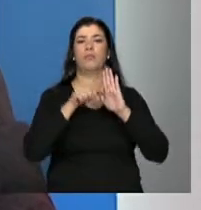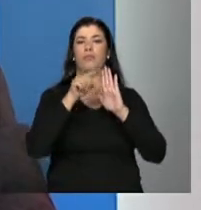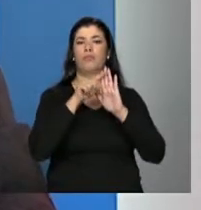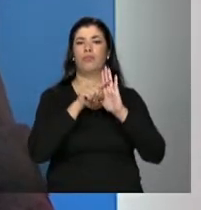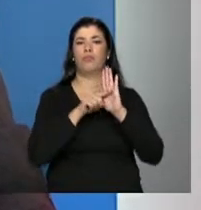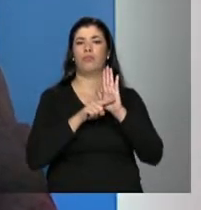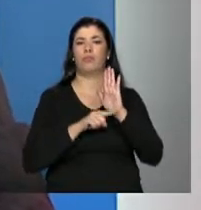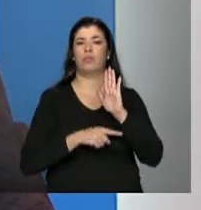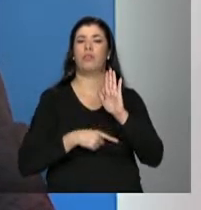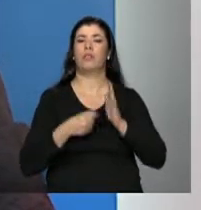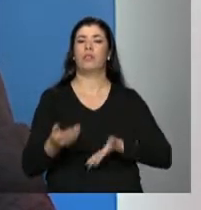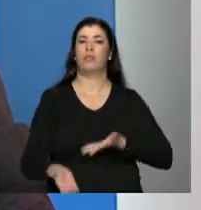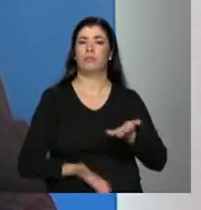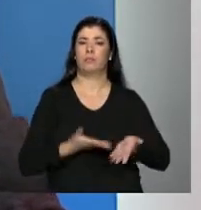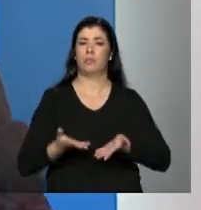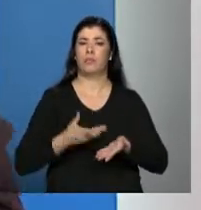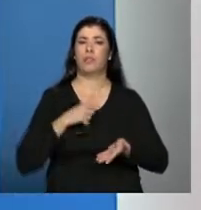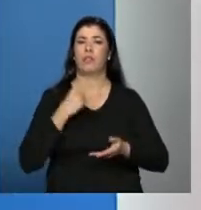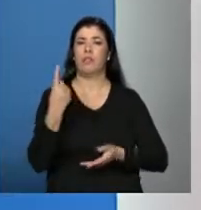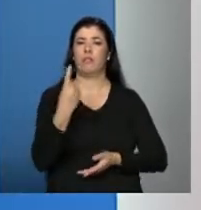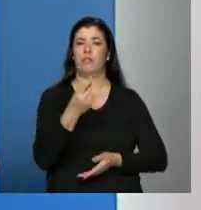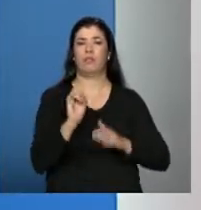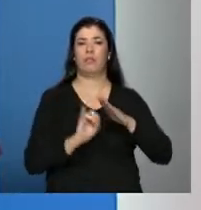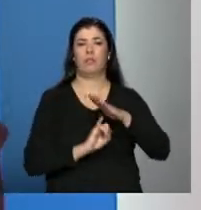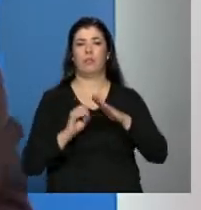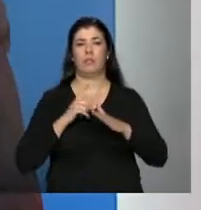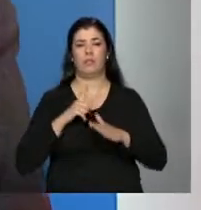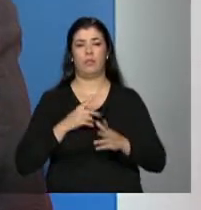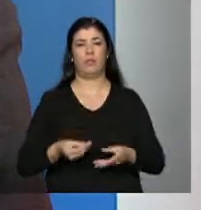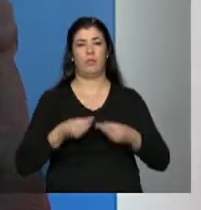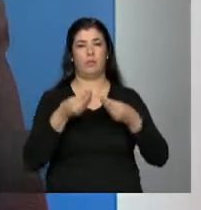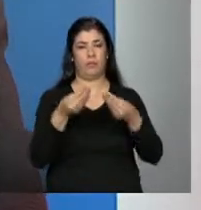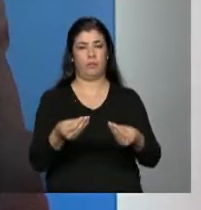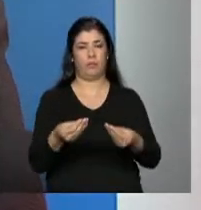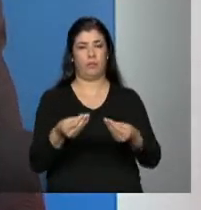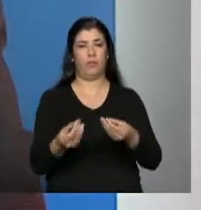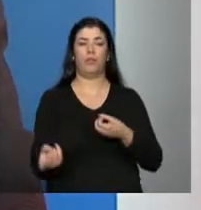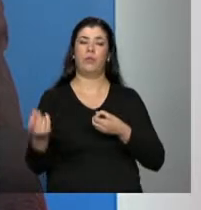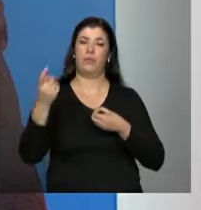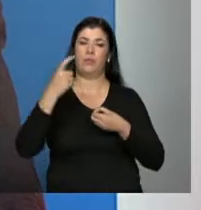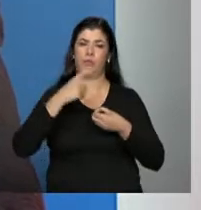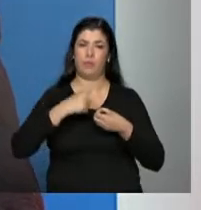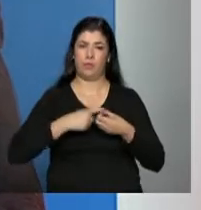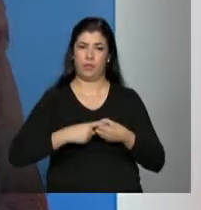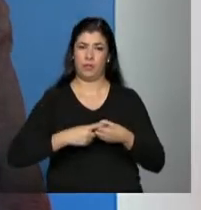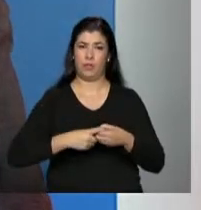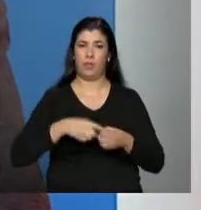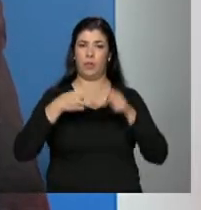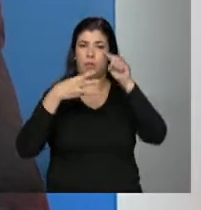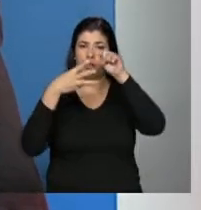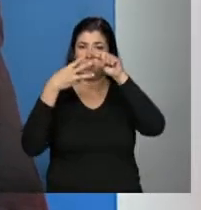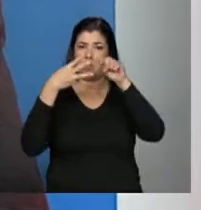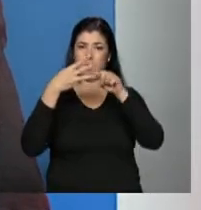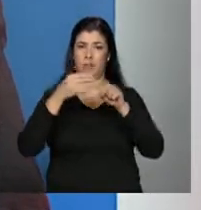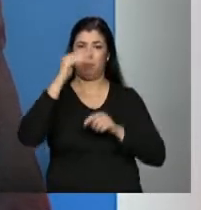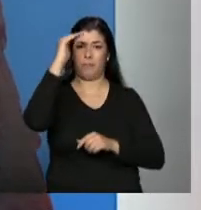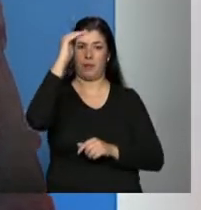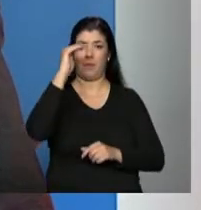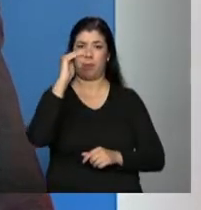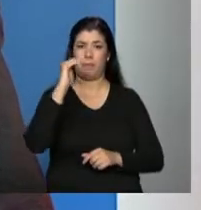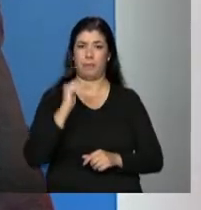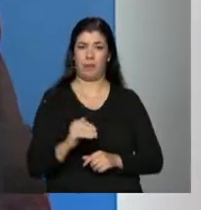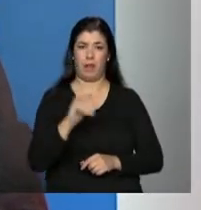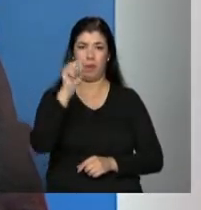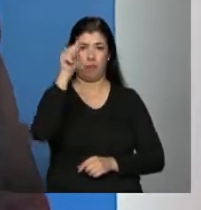entidades podem estar desenvolvendo. Então, voltando às sessões do cadastro, a sessão 1 é uma sessão